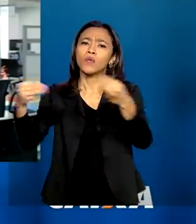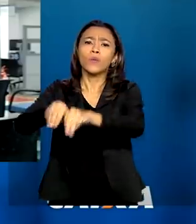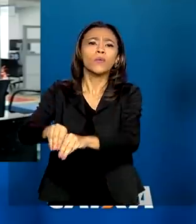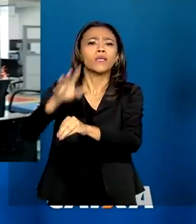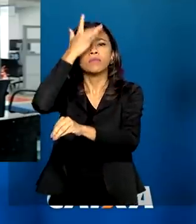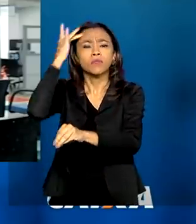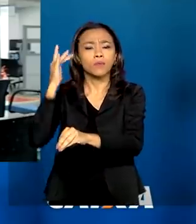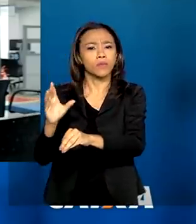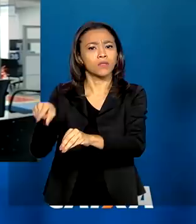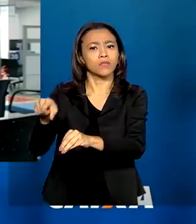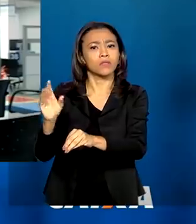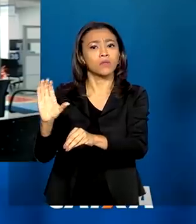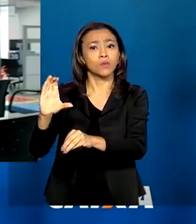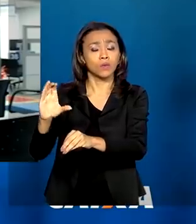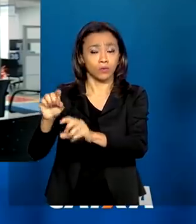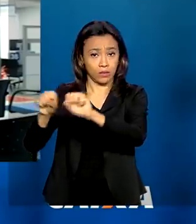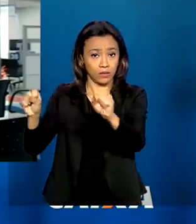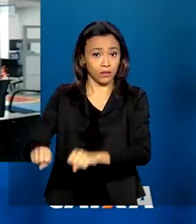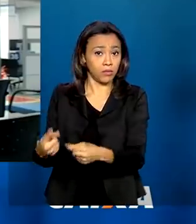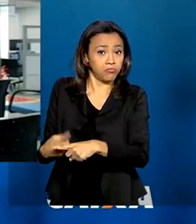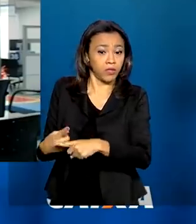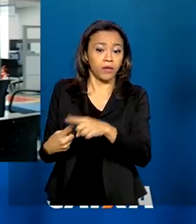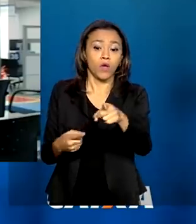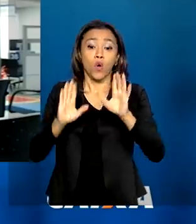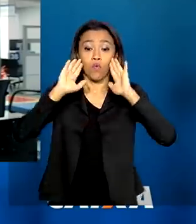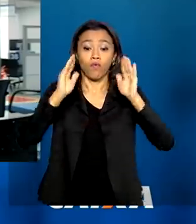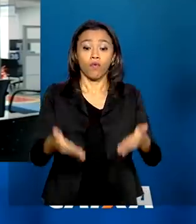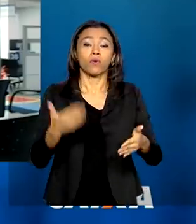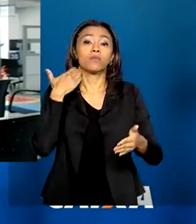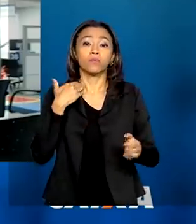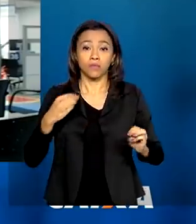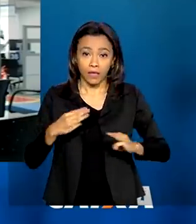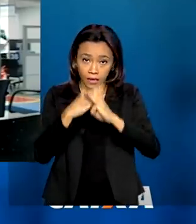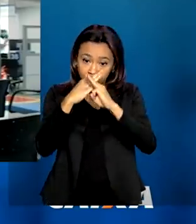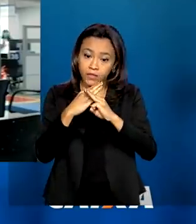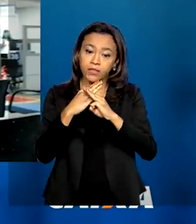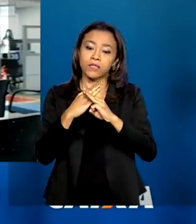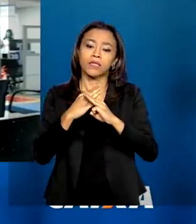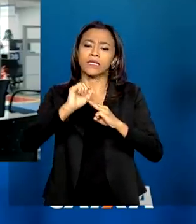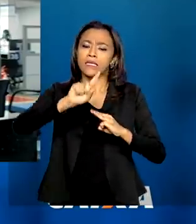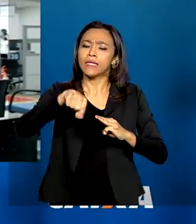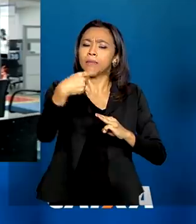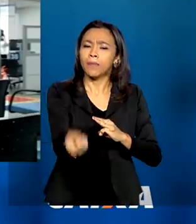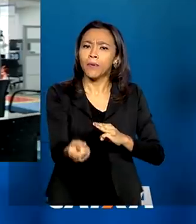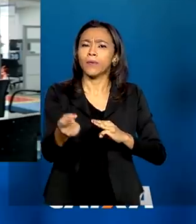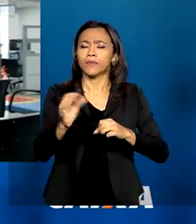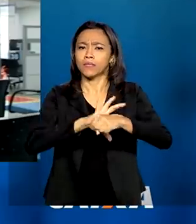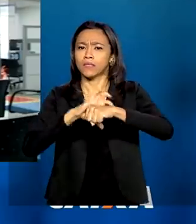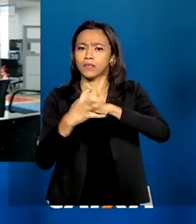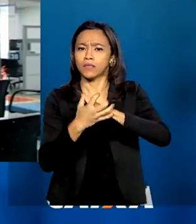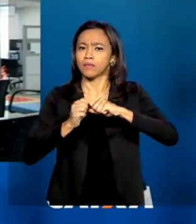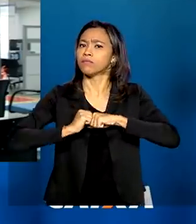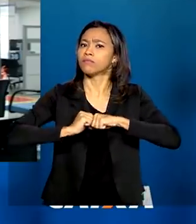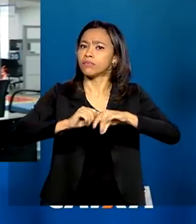Certamente, é um foco da Caixa Econômica Federal, após esta pandemia, após esse